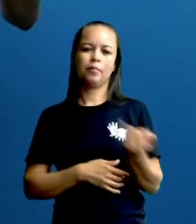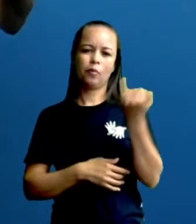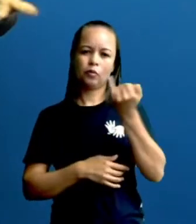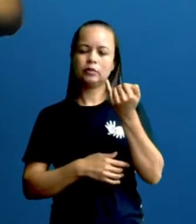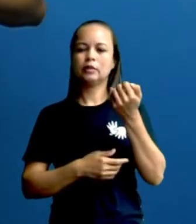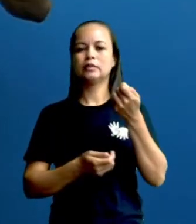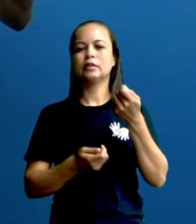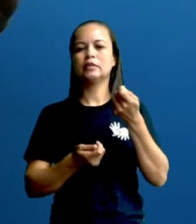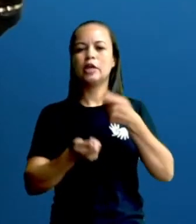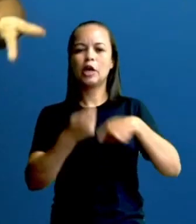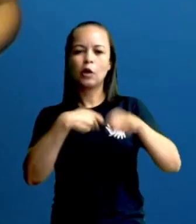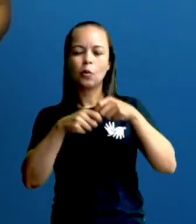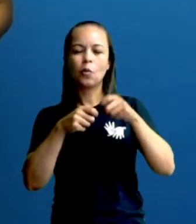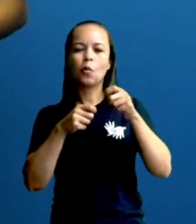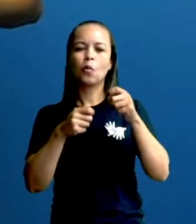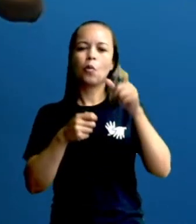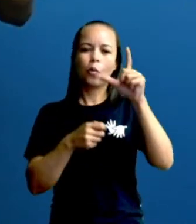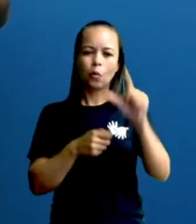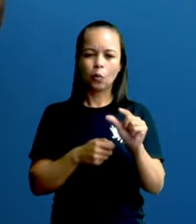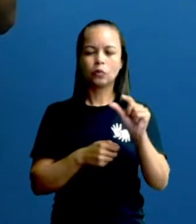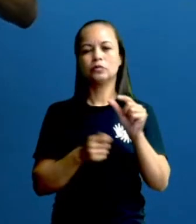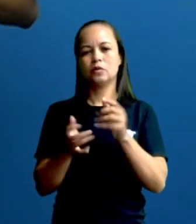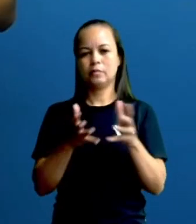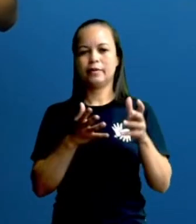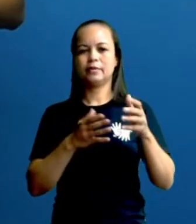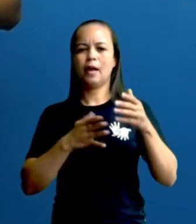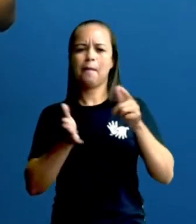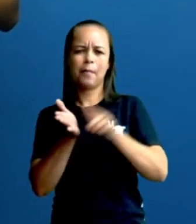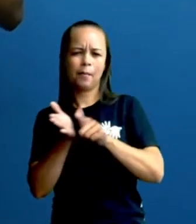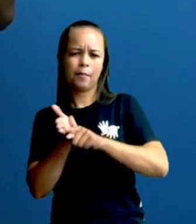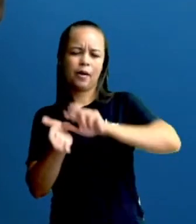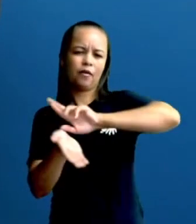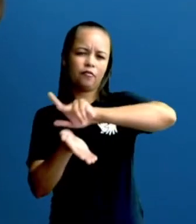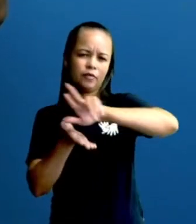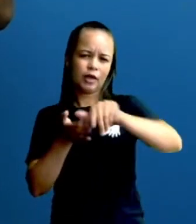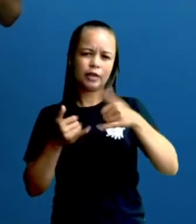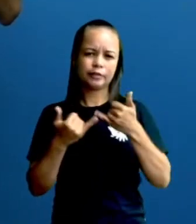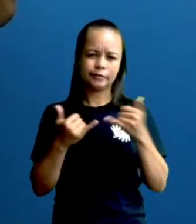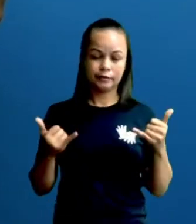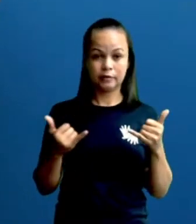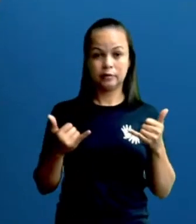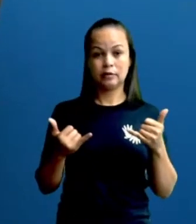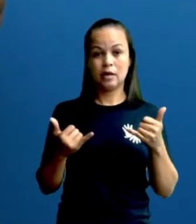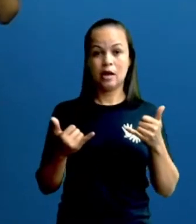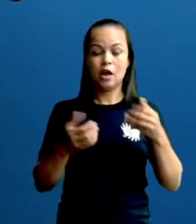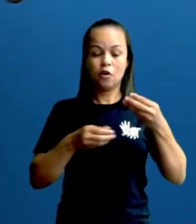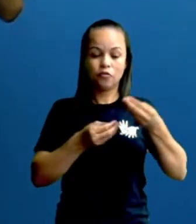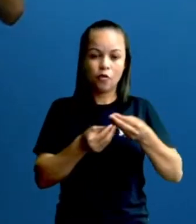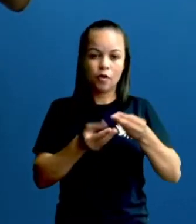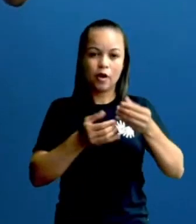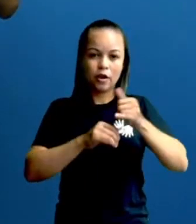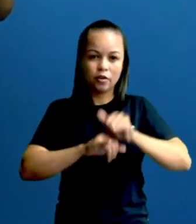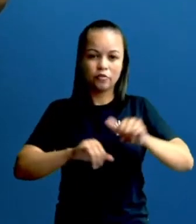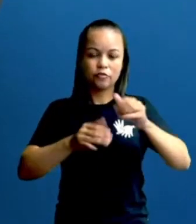economizar papel, eletricidade e outros recursos. Eu vou enviá-lo para você